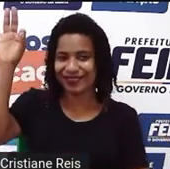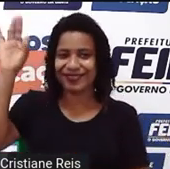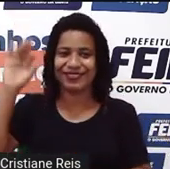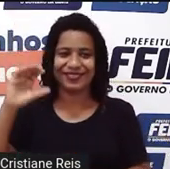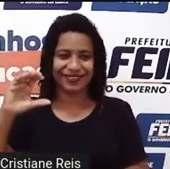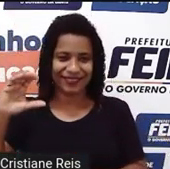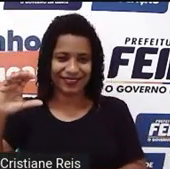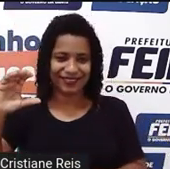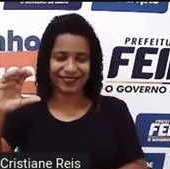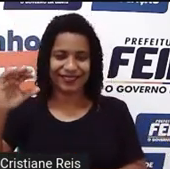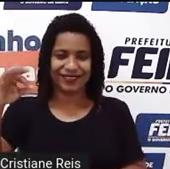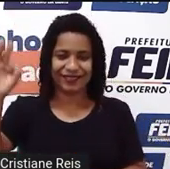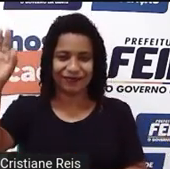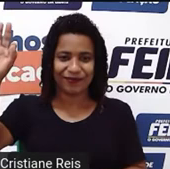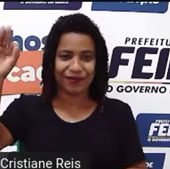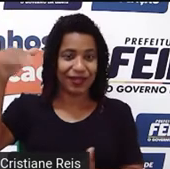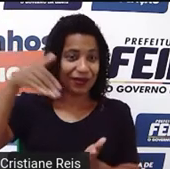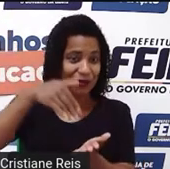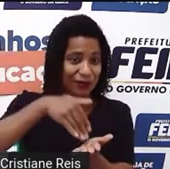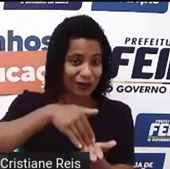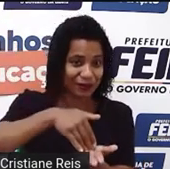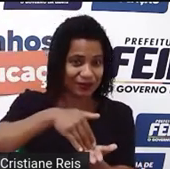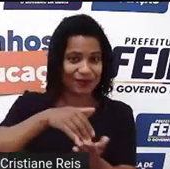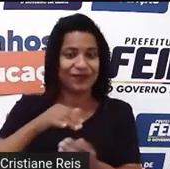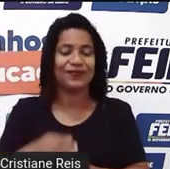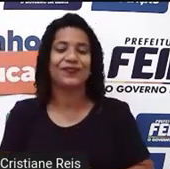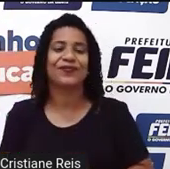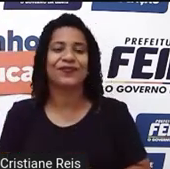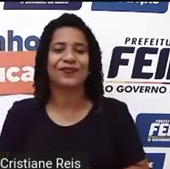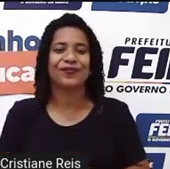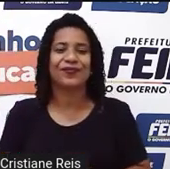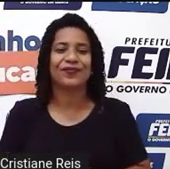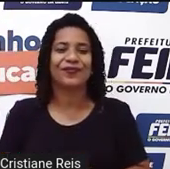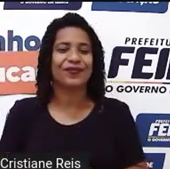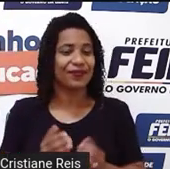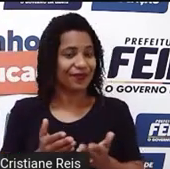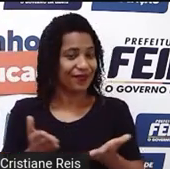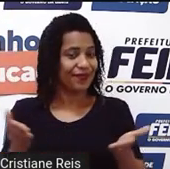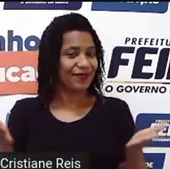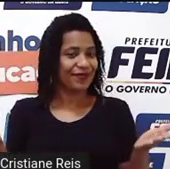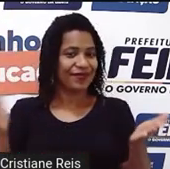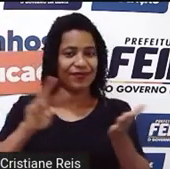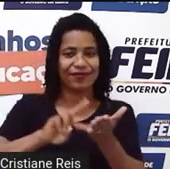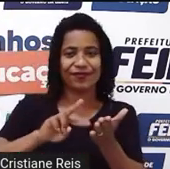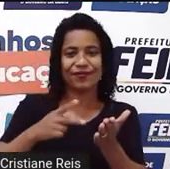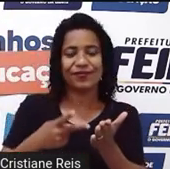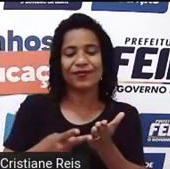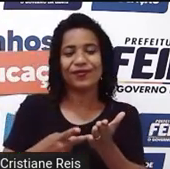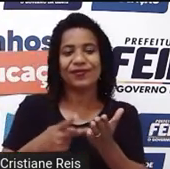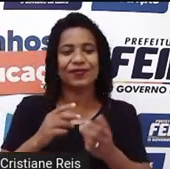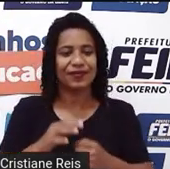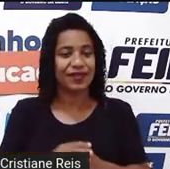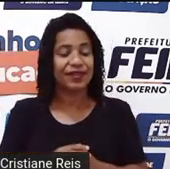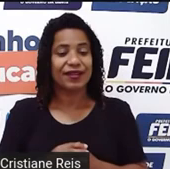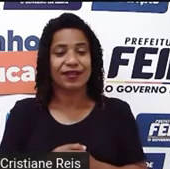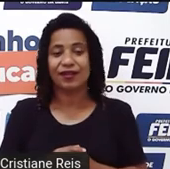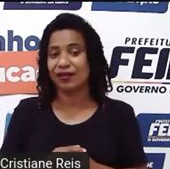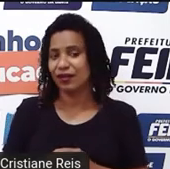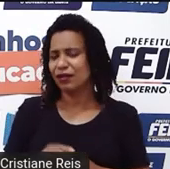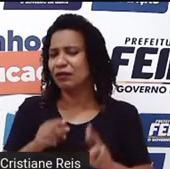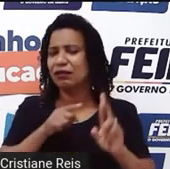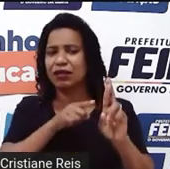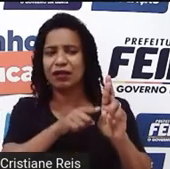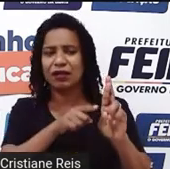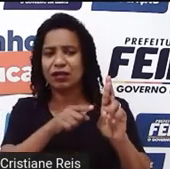one. A última pergunta. Who did fight for black rights? Então, quem lutou pelo direito dos